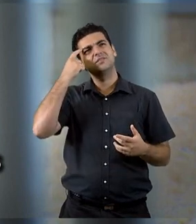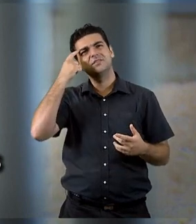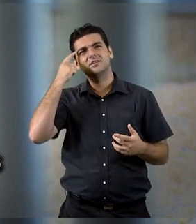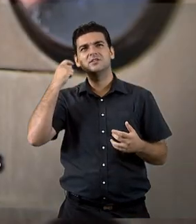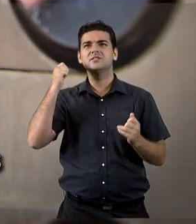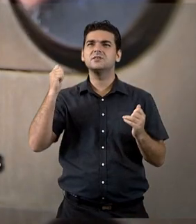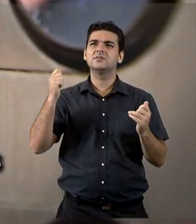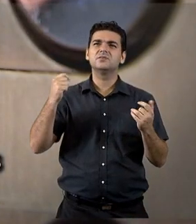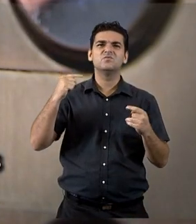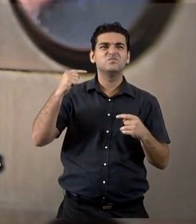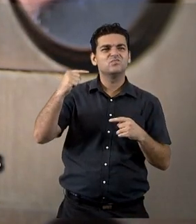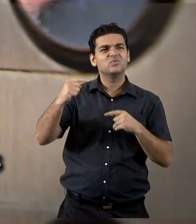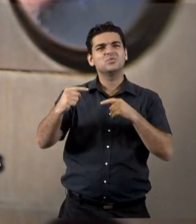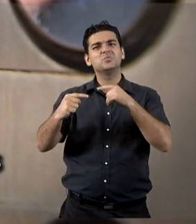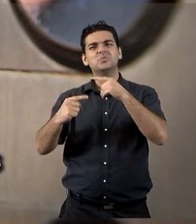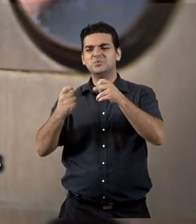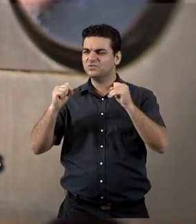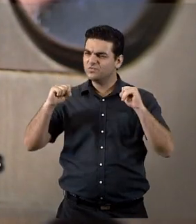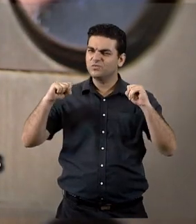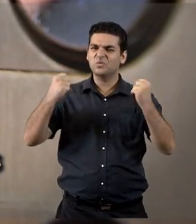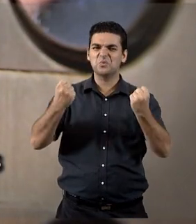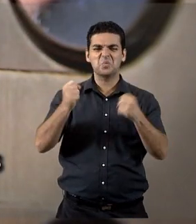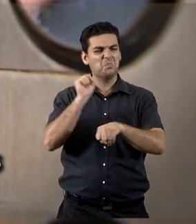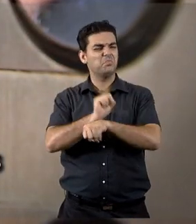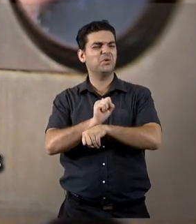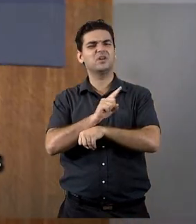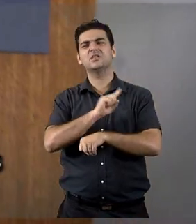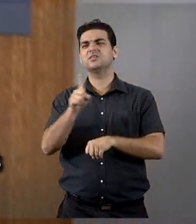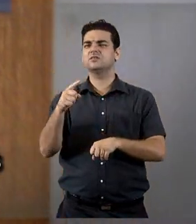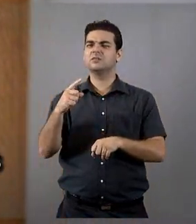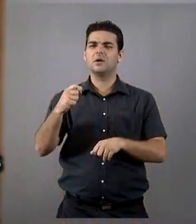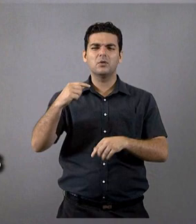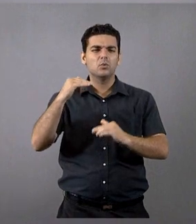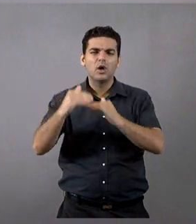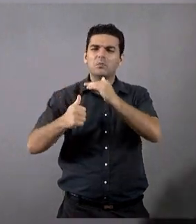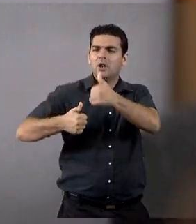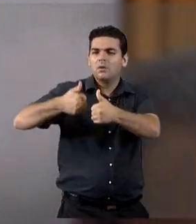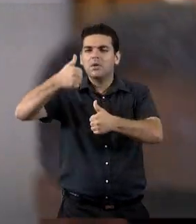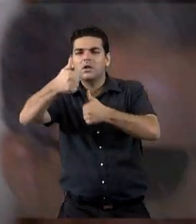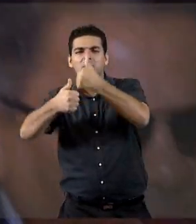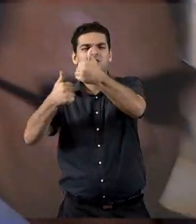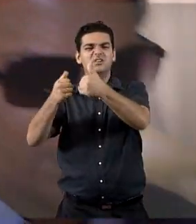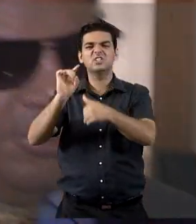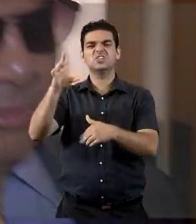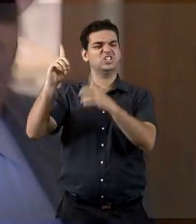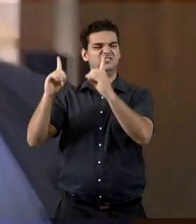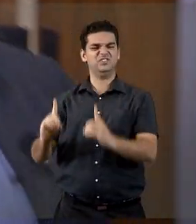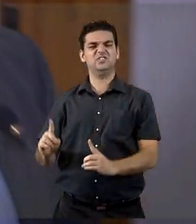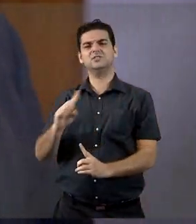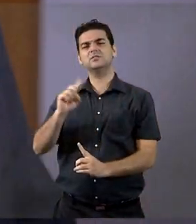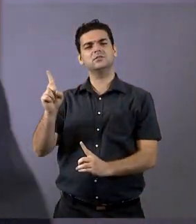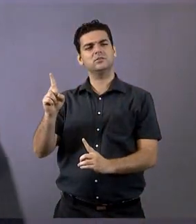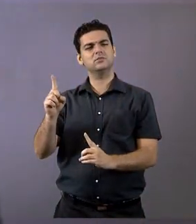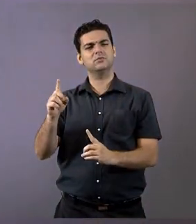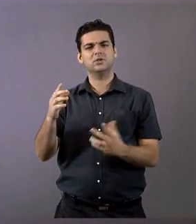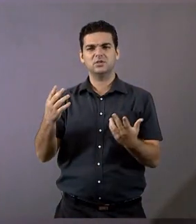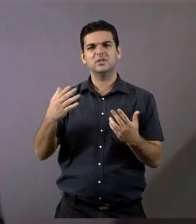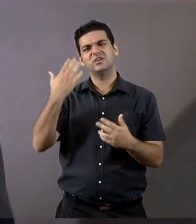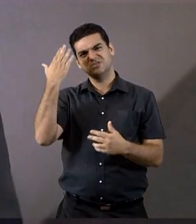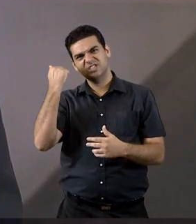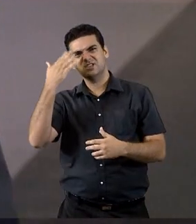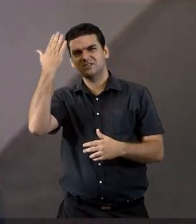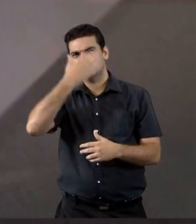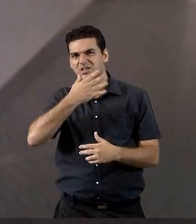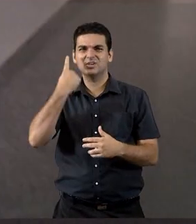realmente continuidade e só melhore, não só para as pessoas com deficiência, principalmente visual, que